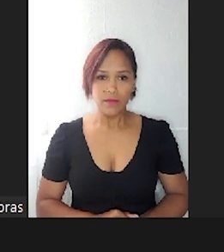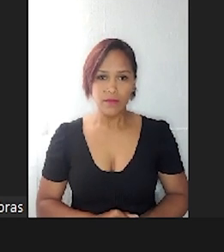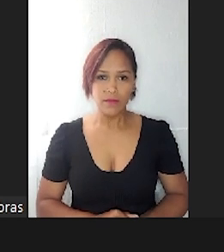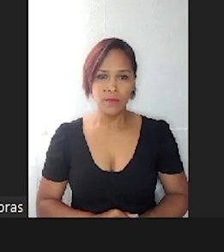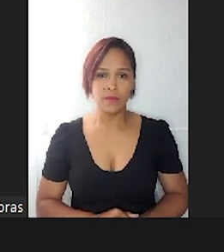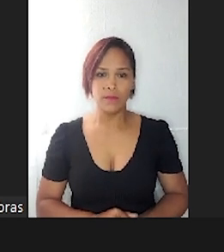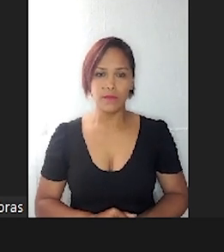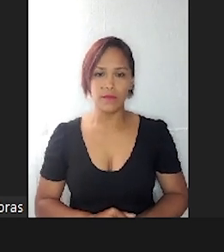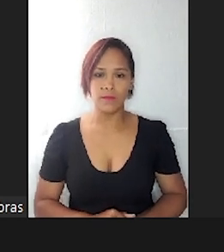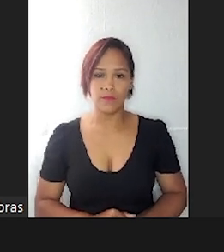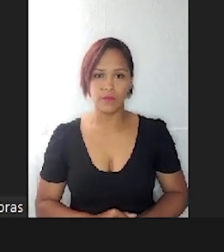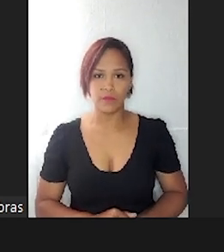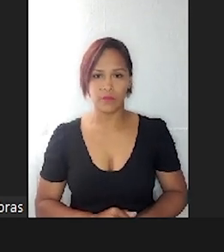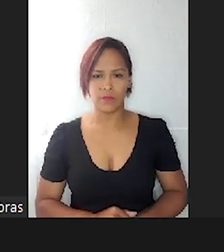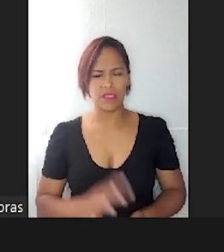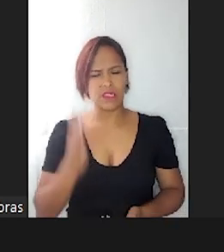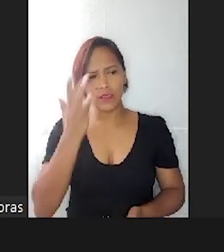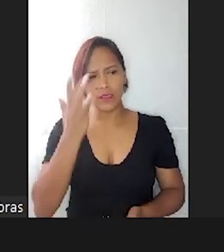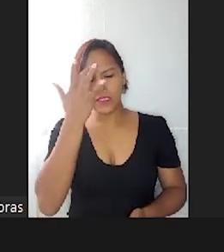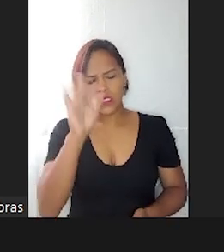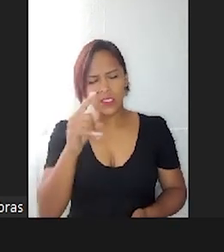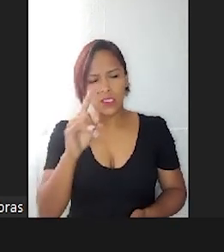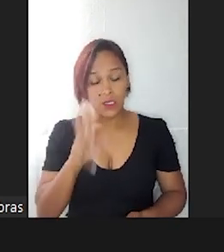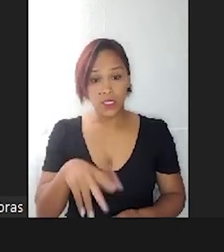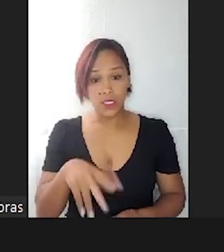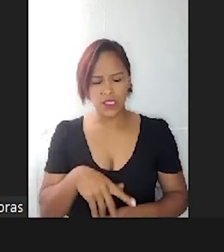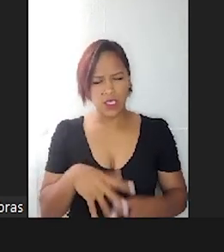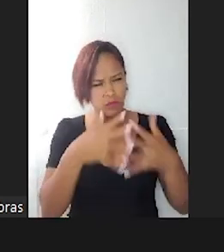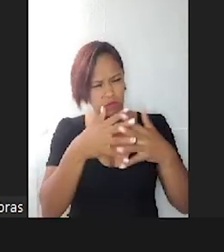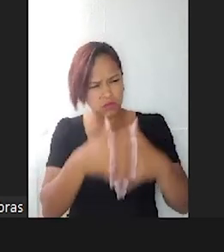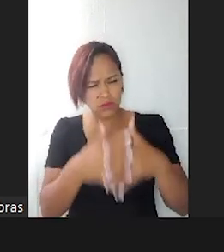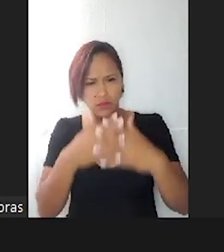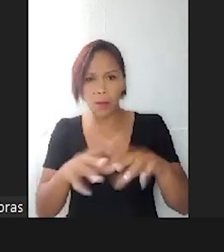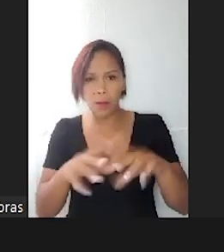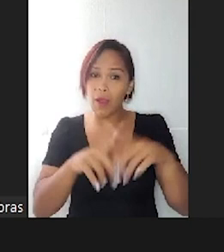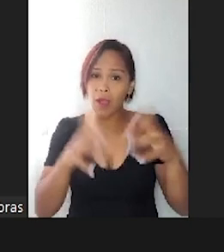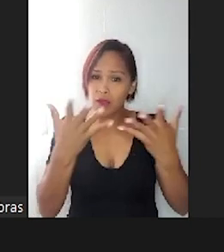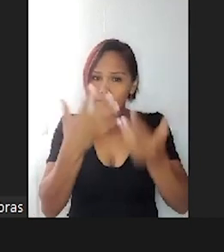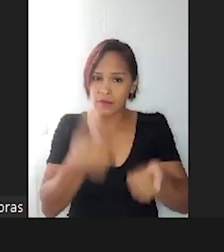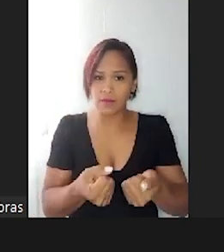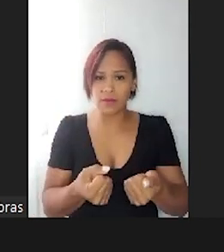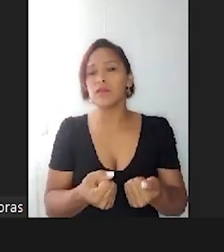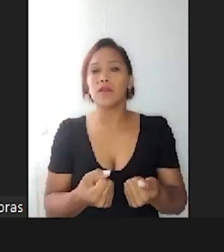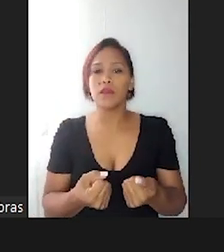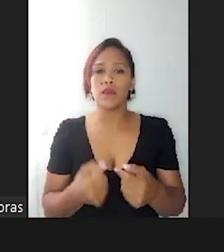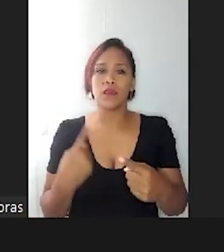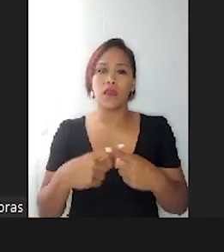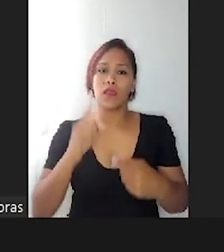eu achei na hora aquilo bem estranho, mas permiti e depois eu